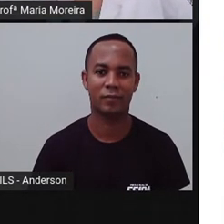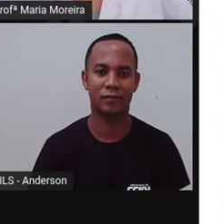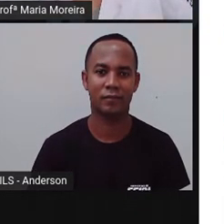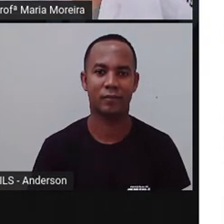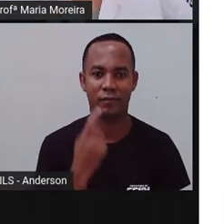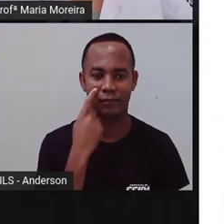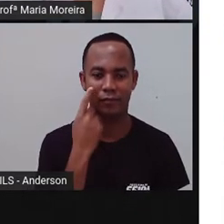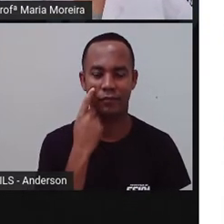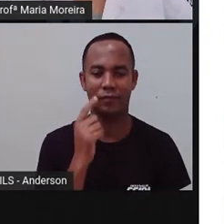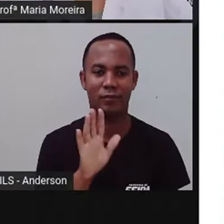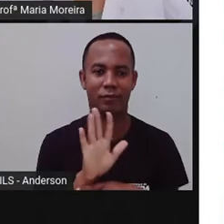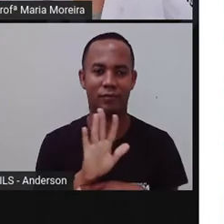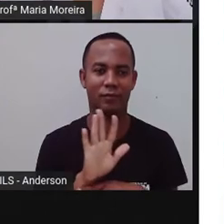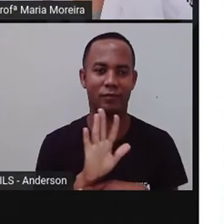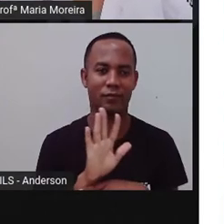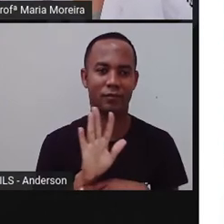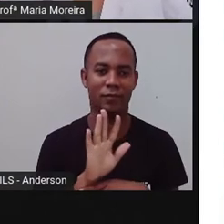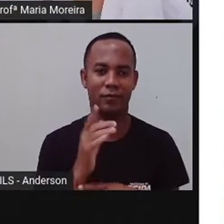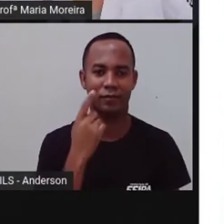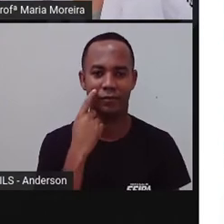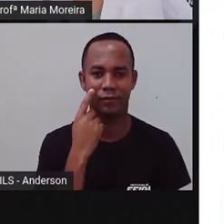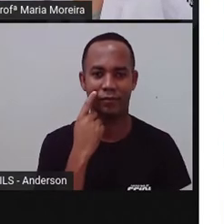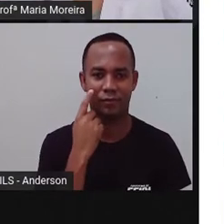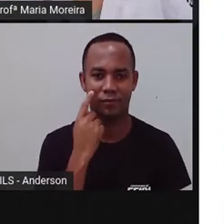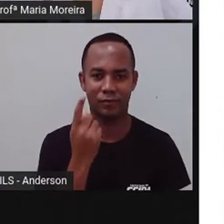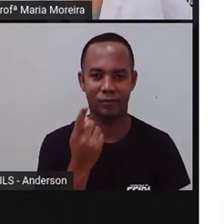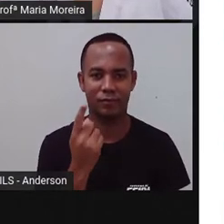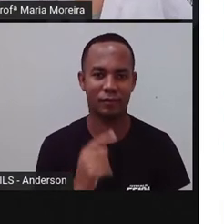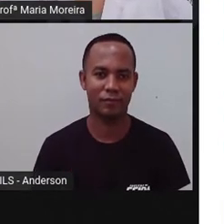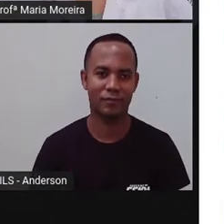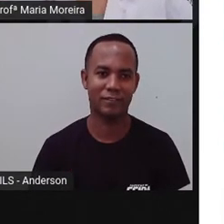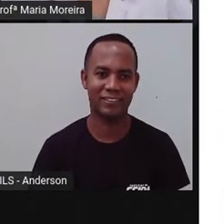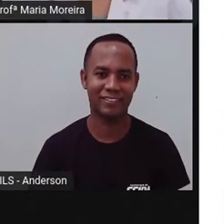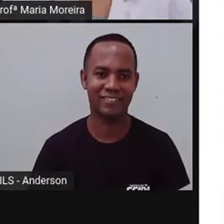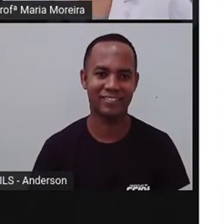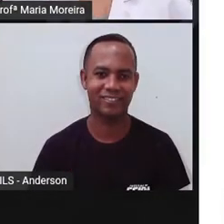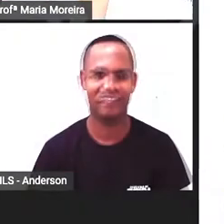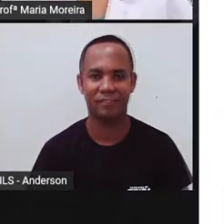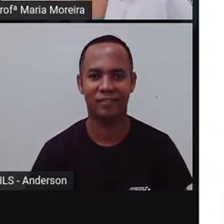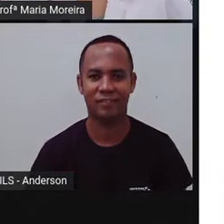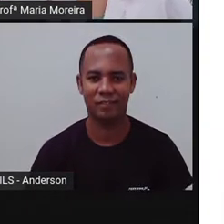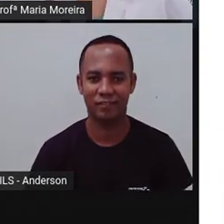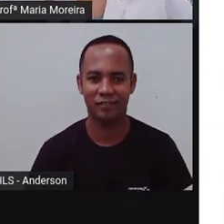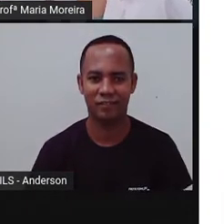Vamos assistir esse videozinho aqui, rapidinho, tá? Vamos lá.